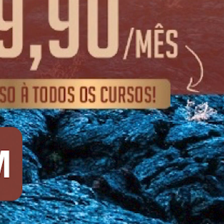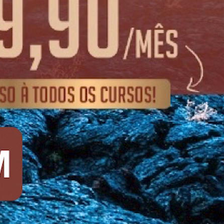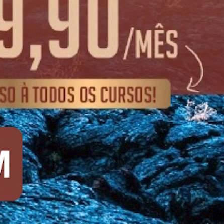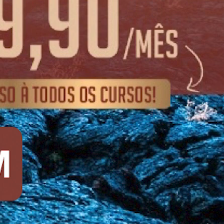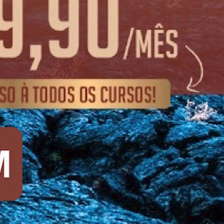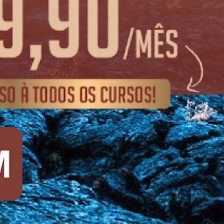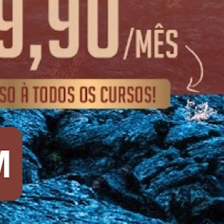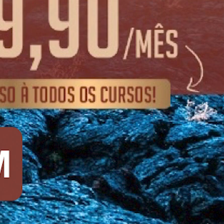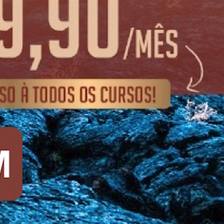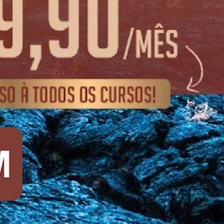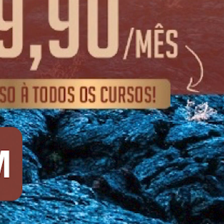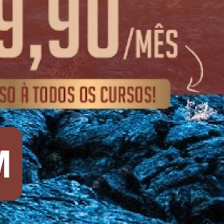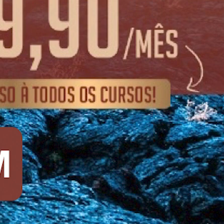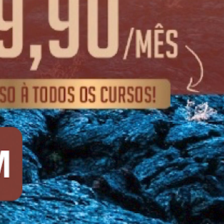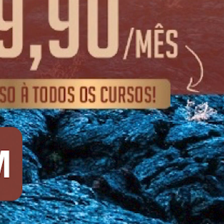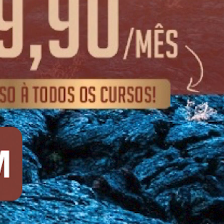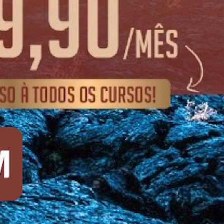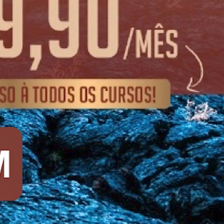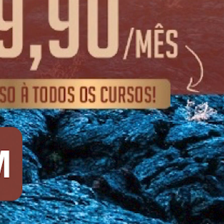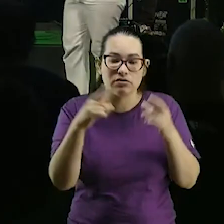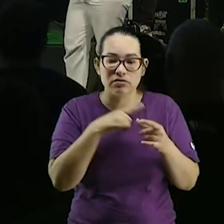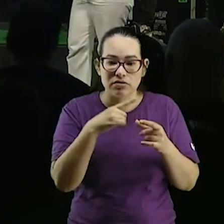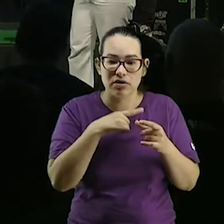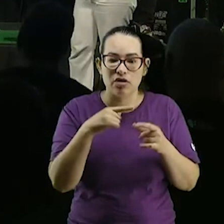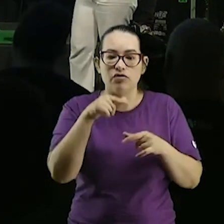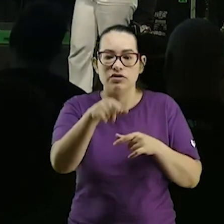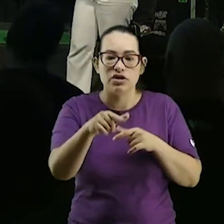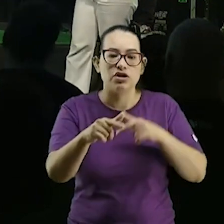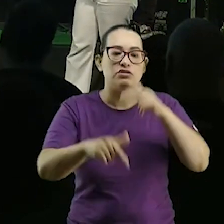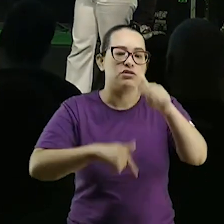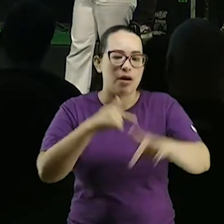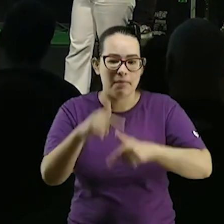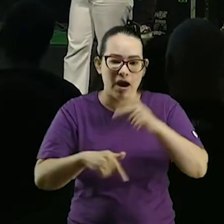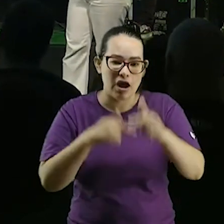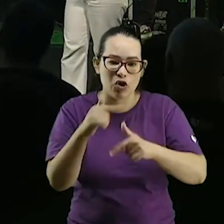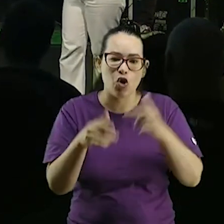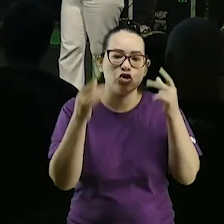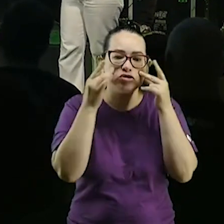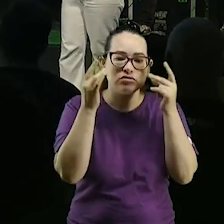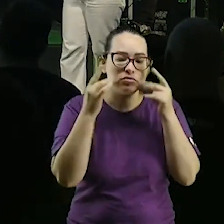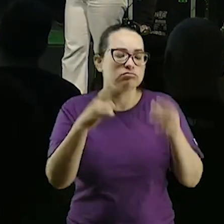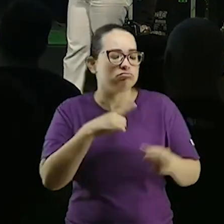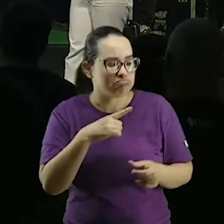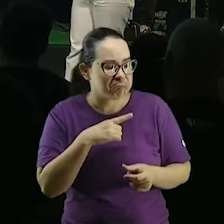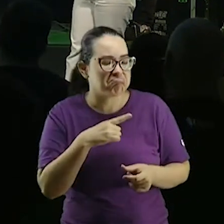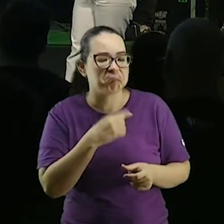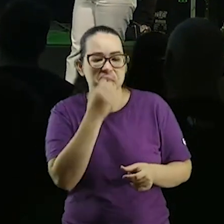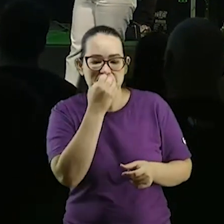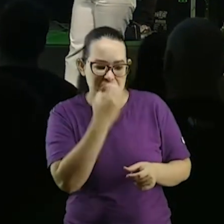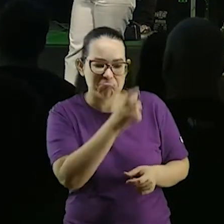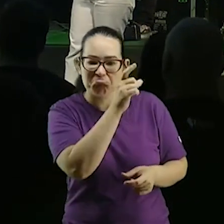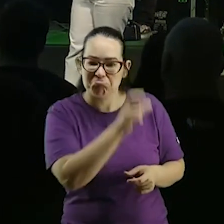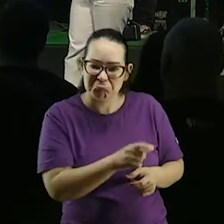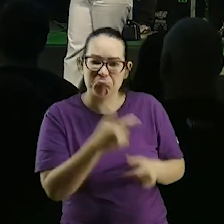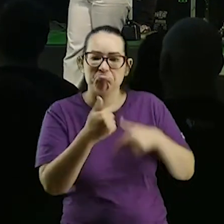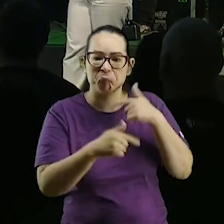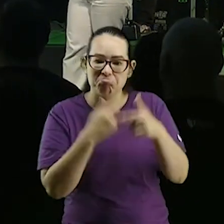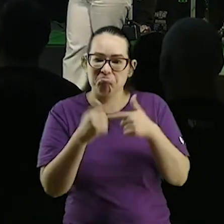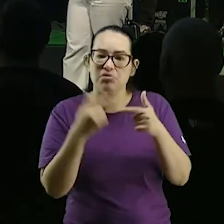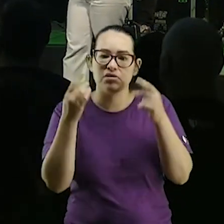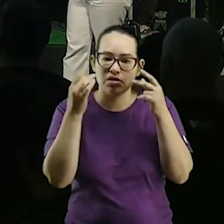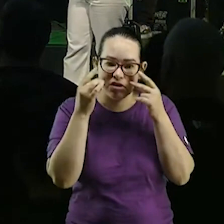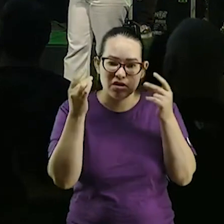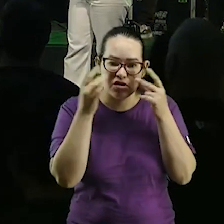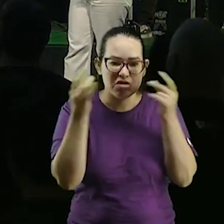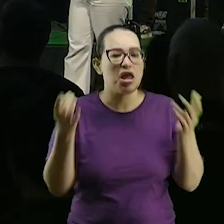teatro a babia está aí aí fora eu sei que já trabalhou com teatro tem gente que é artista e nós temos aqui na igreja um pastor que é um